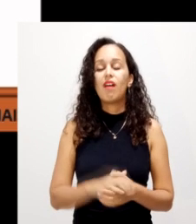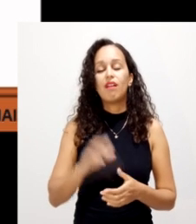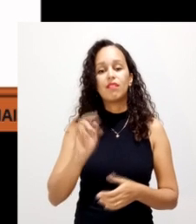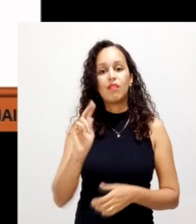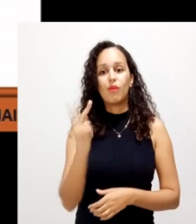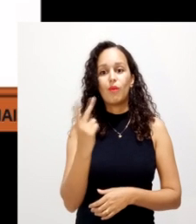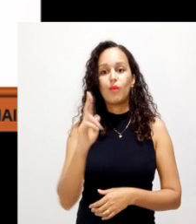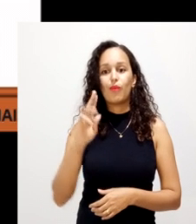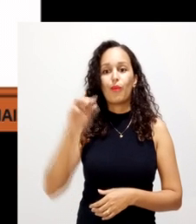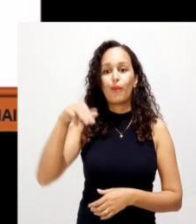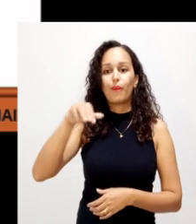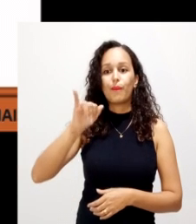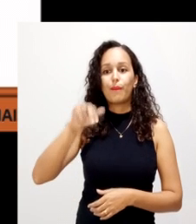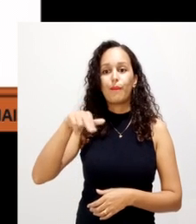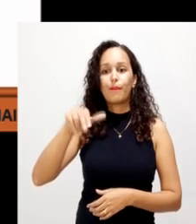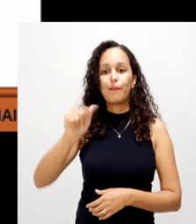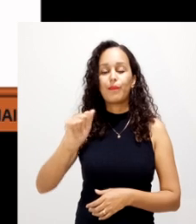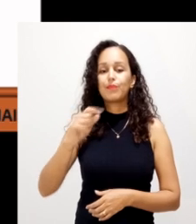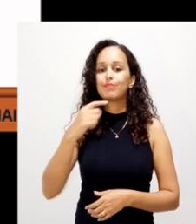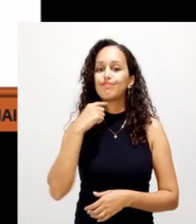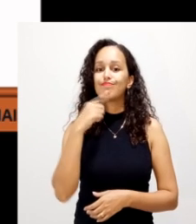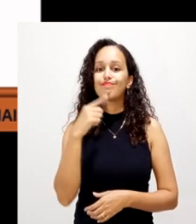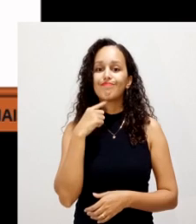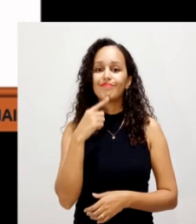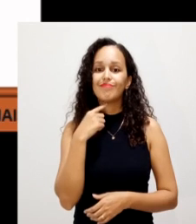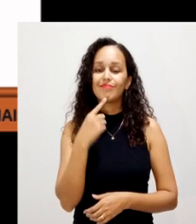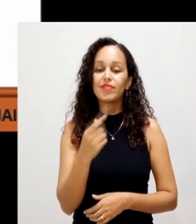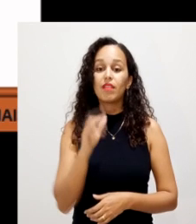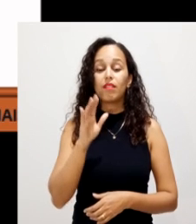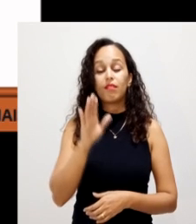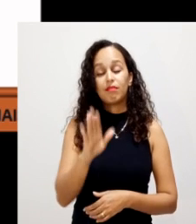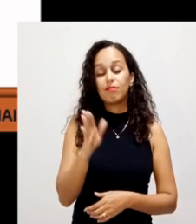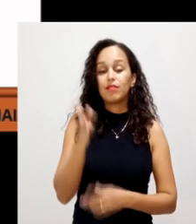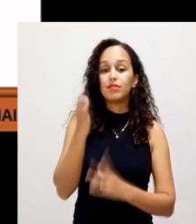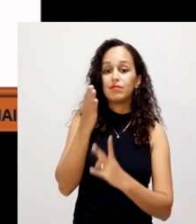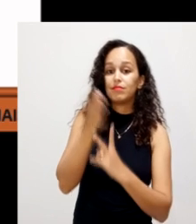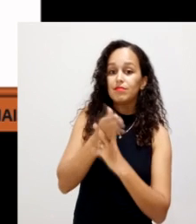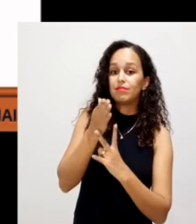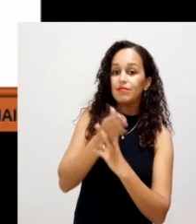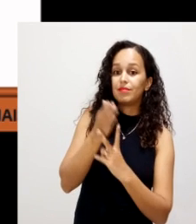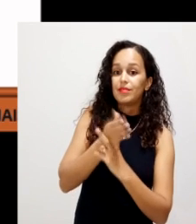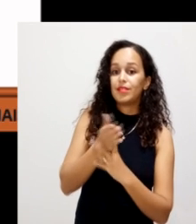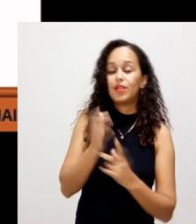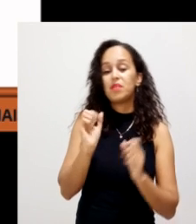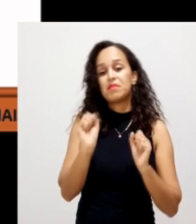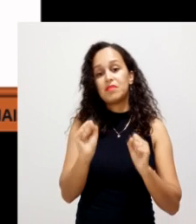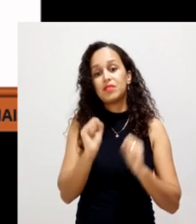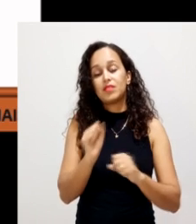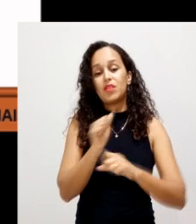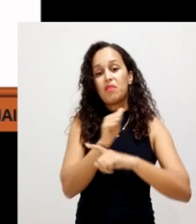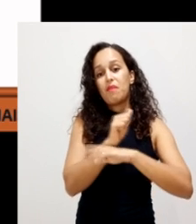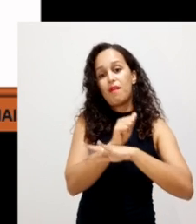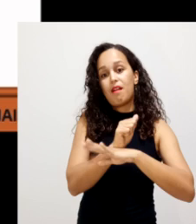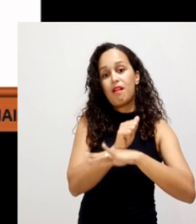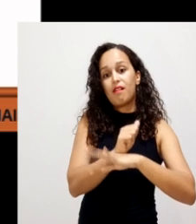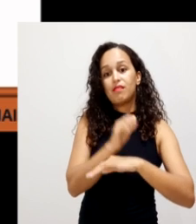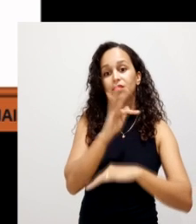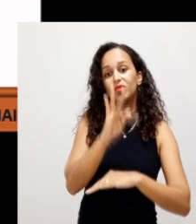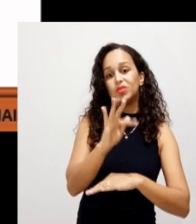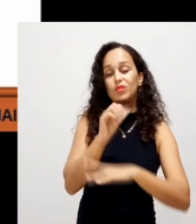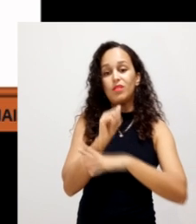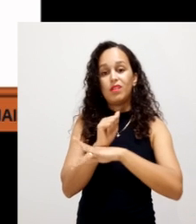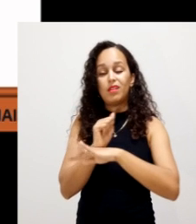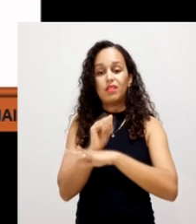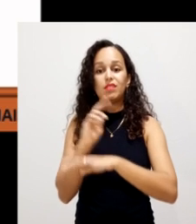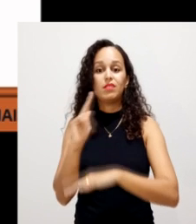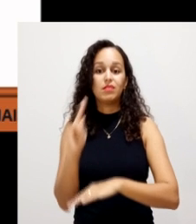formação da umina, mas de um composto intermediário, pode ser um ácido fúrbico, um ácido úmico. Então,